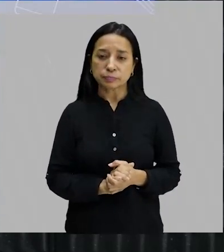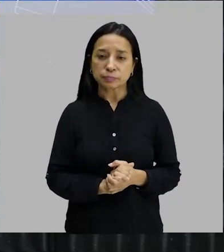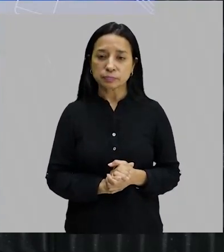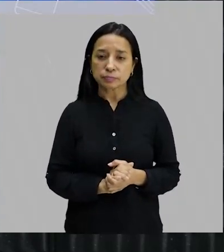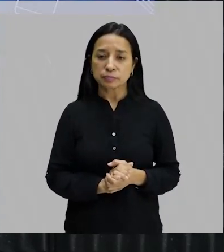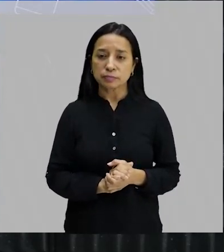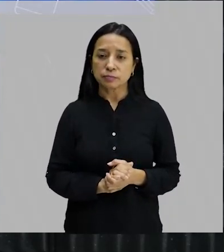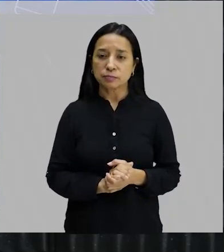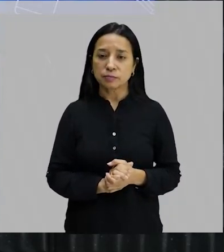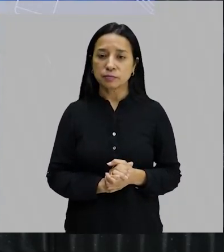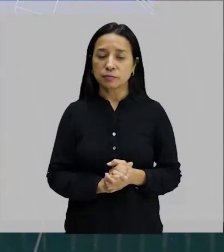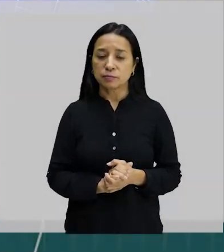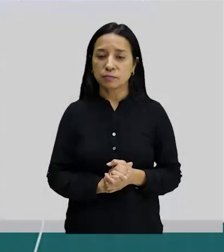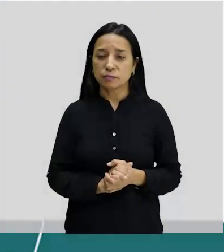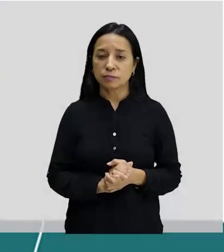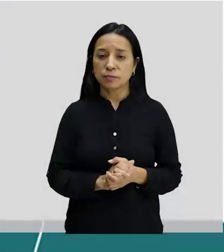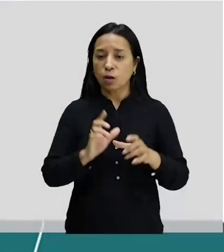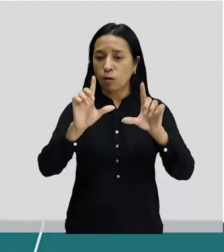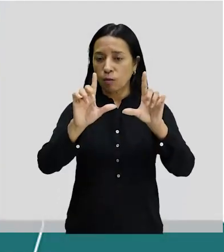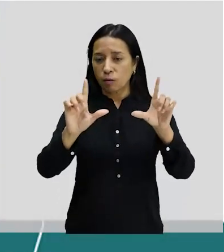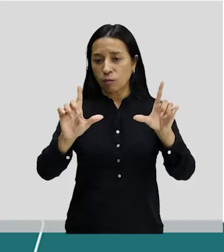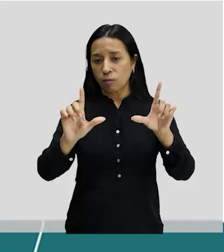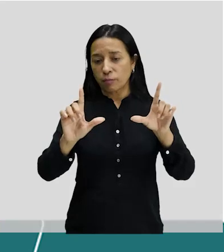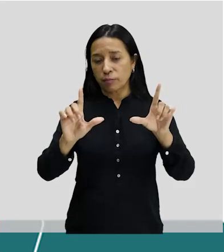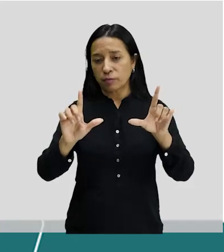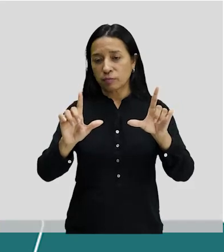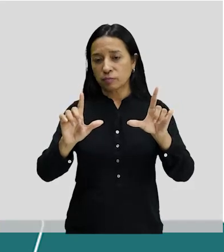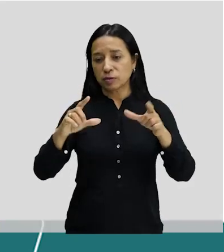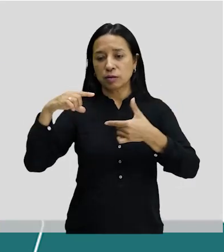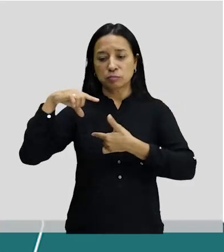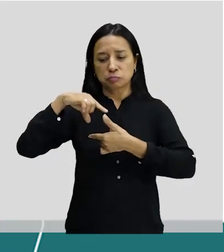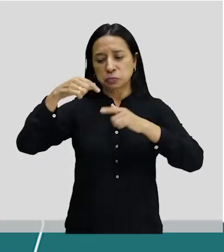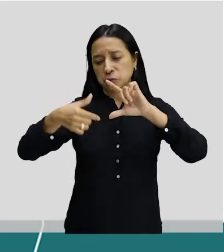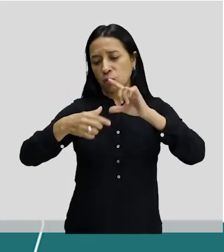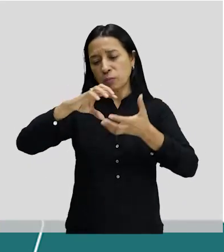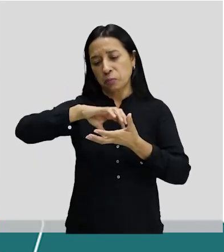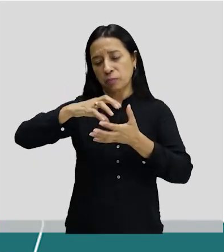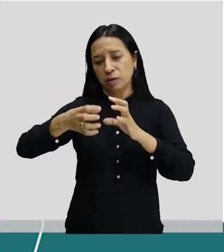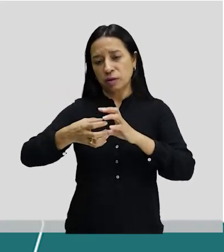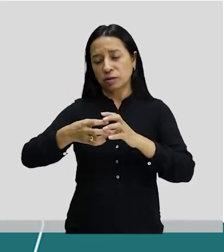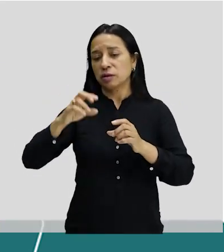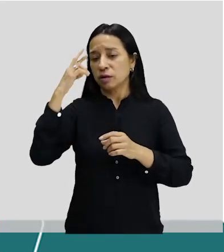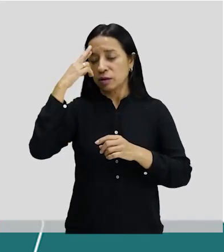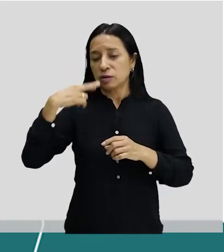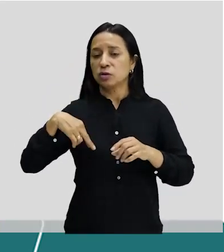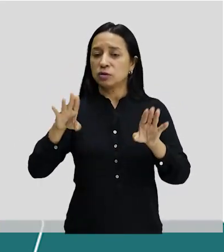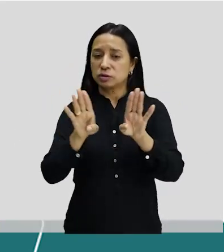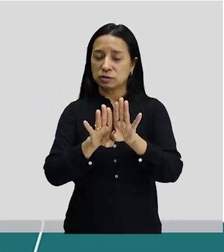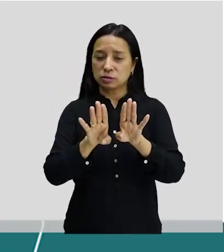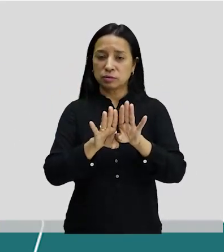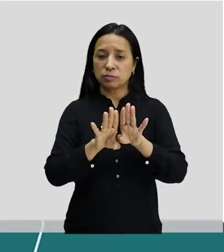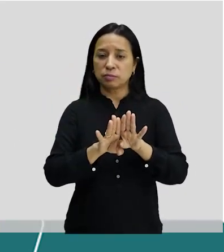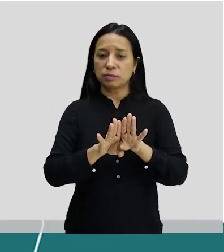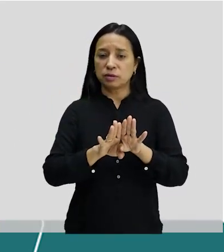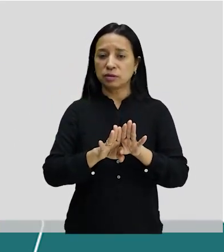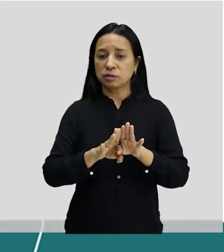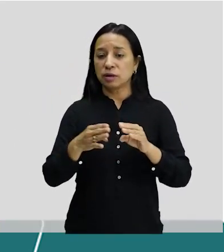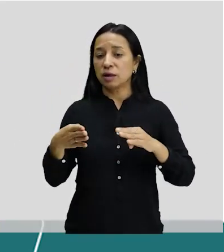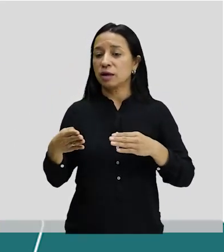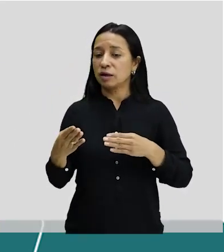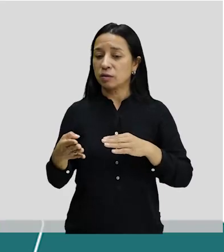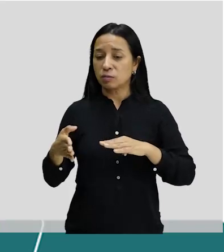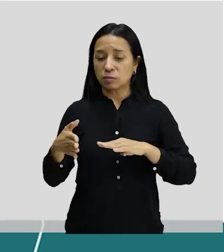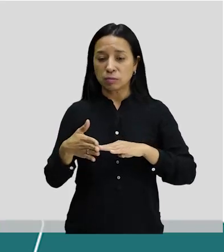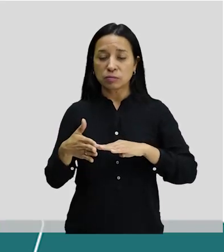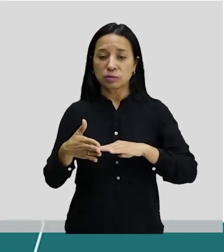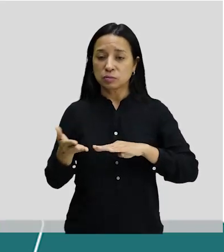A obra do Vicente do Rego Monteiro, ela é muito geométrica, cubismo, ela é muito religiosa e ela é muito contemporânea.